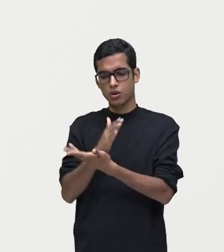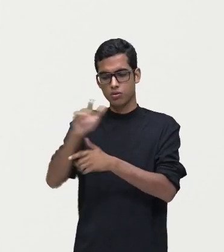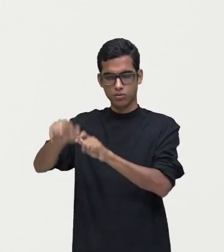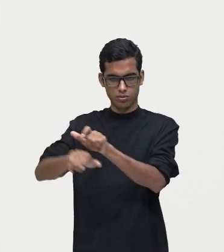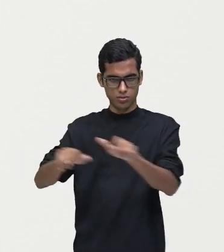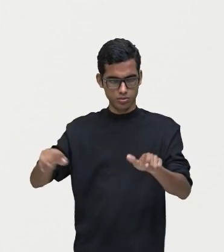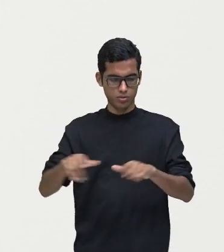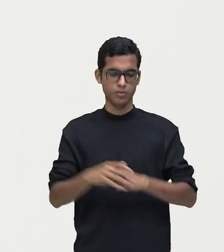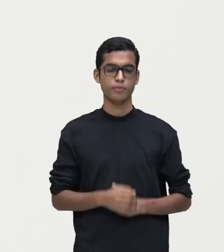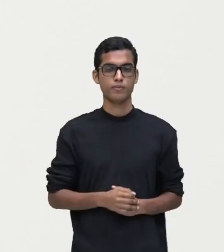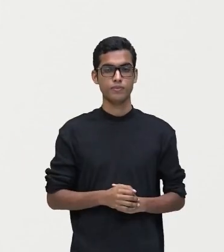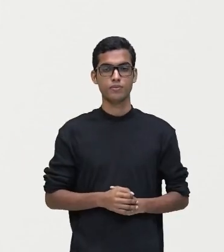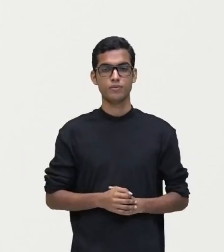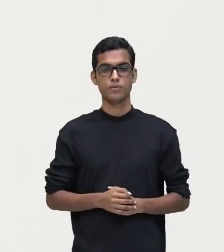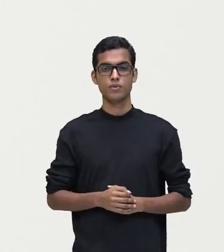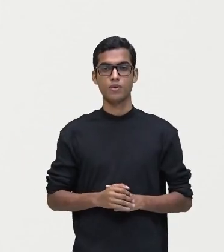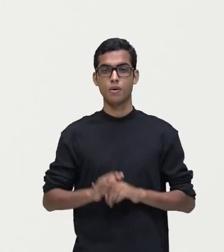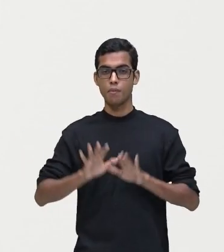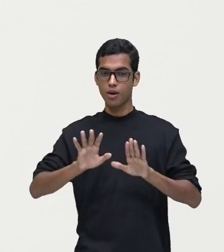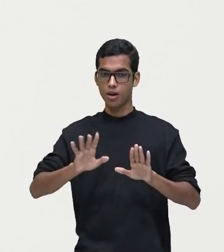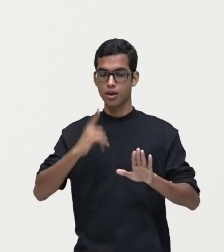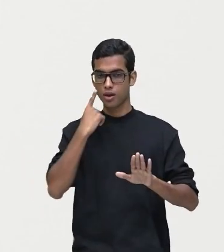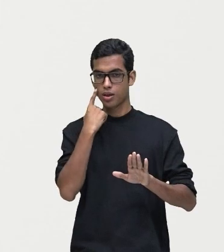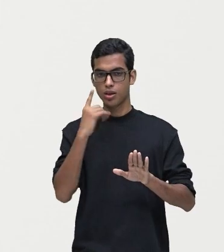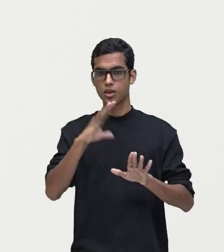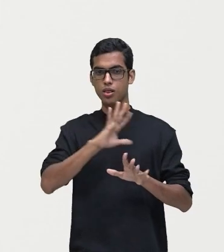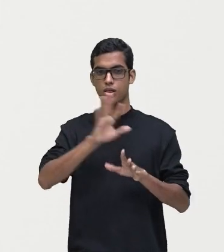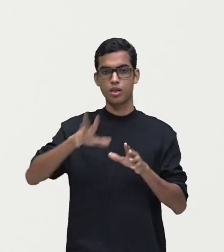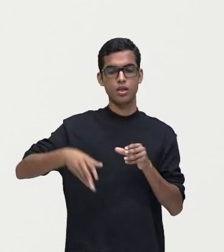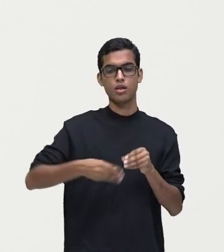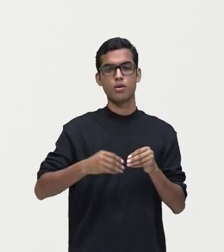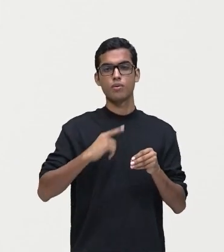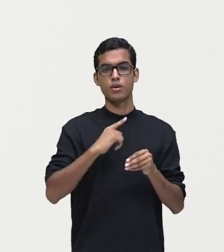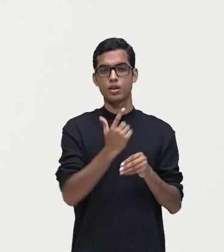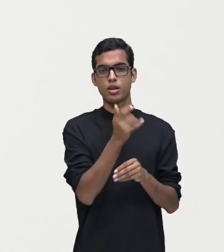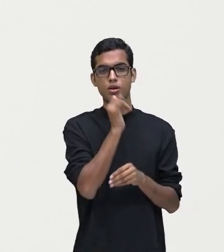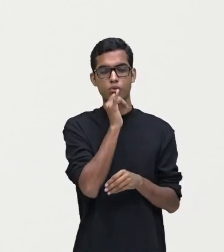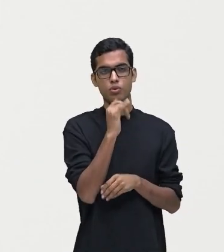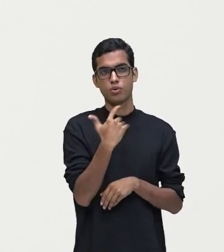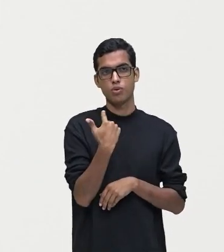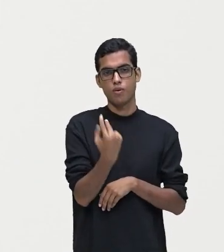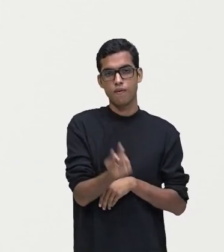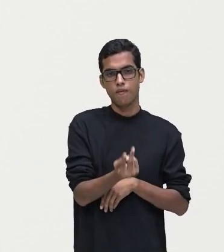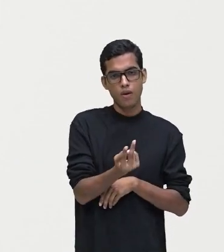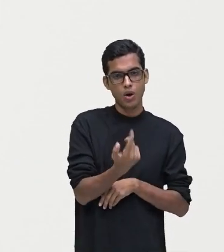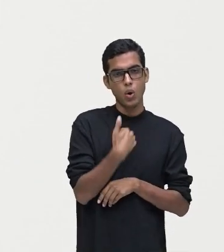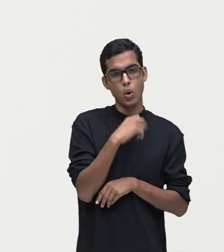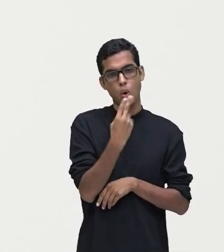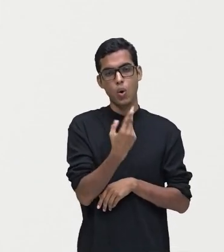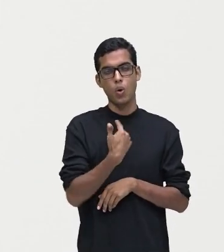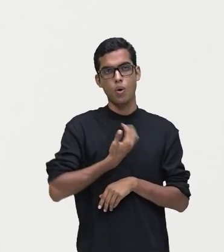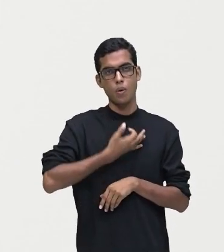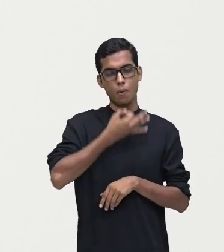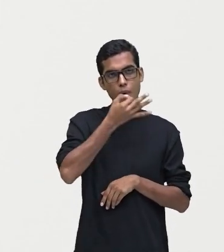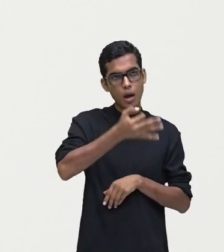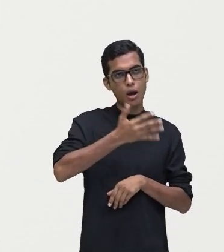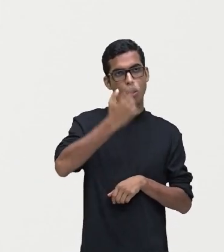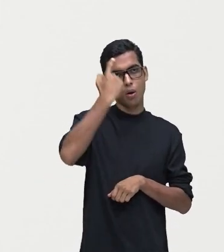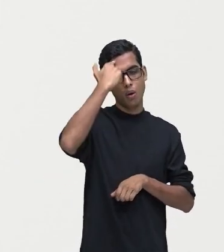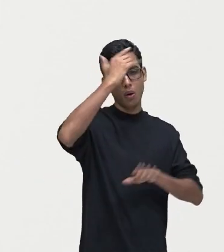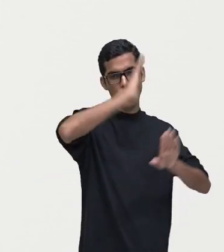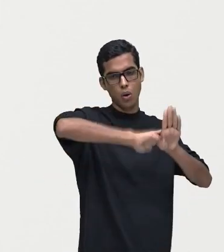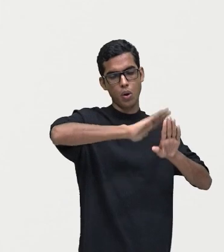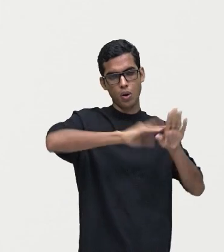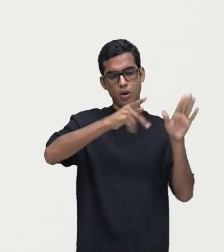sem atribuir, olha só, juízo de valor, certo? Ou impressões subjetivas do